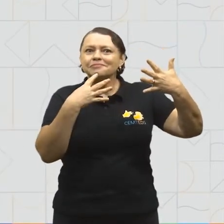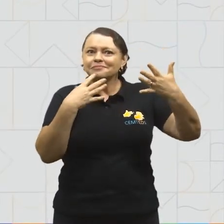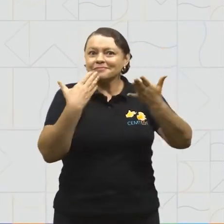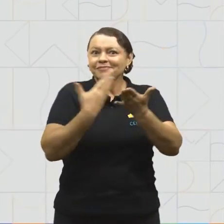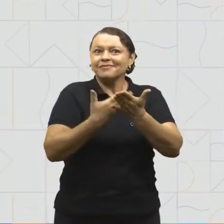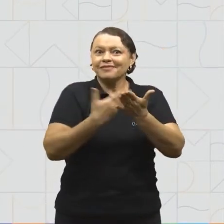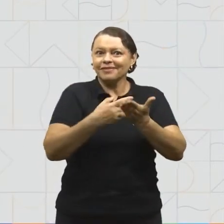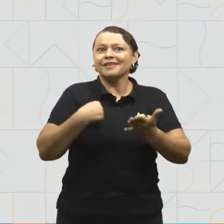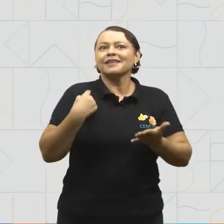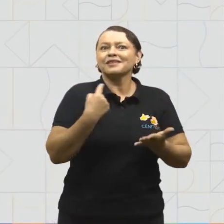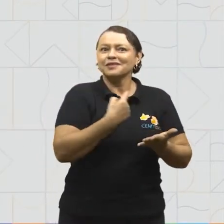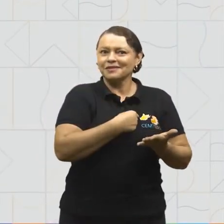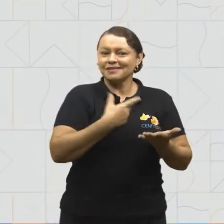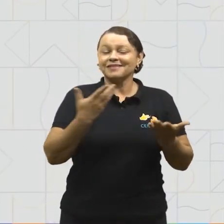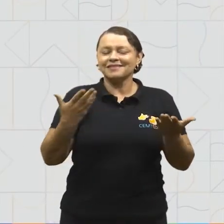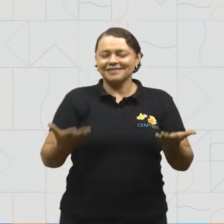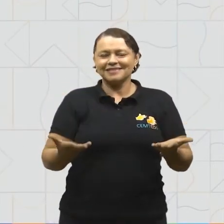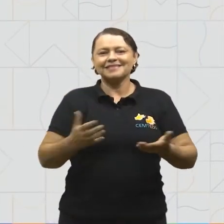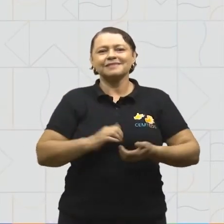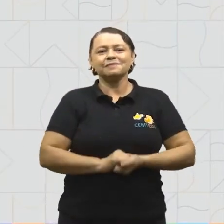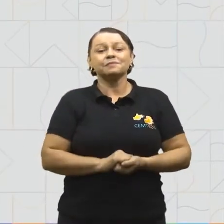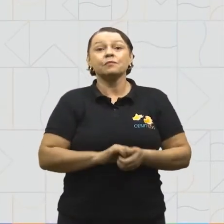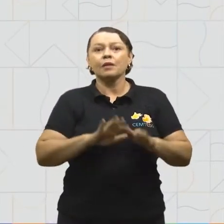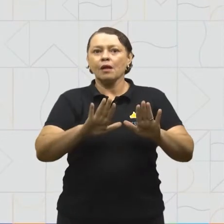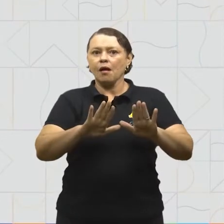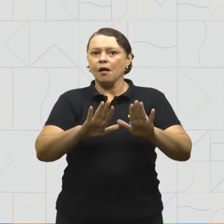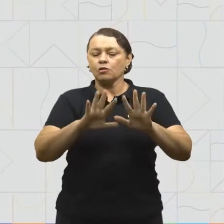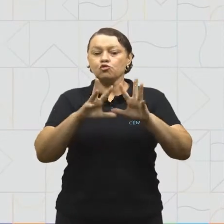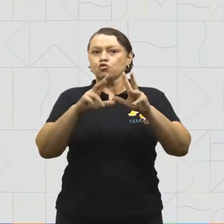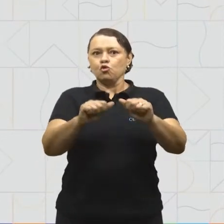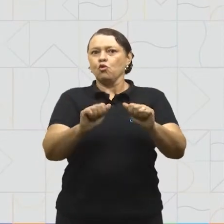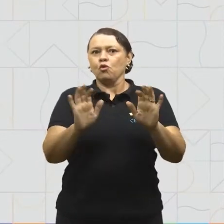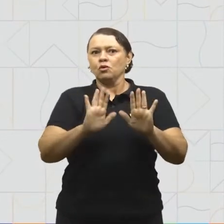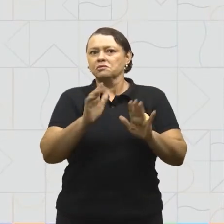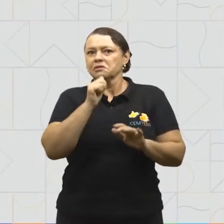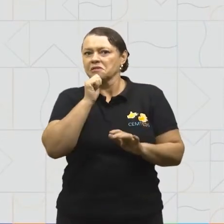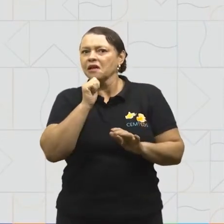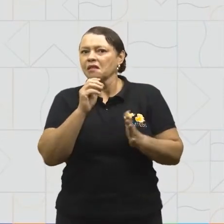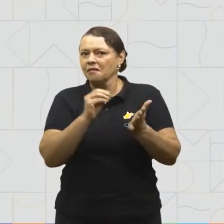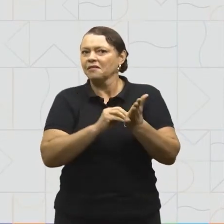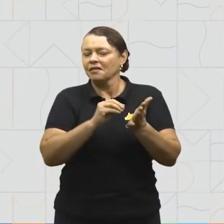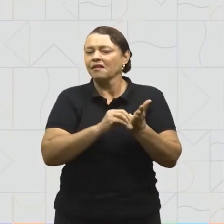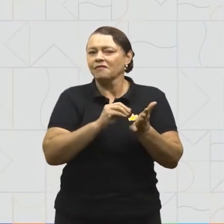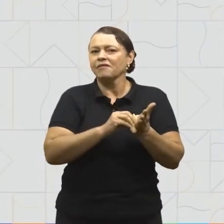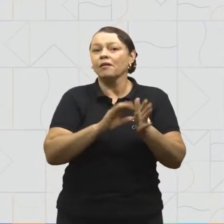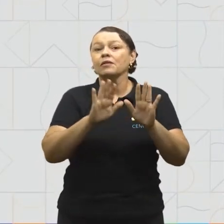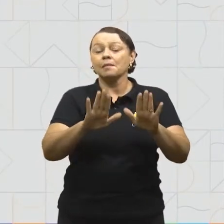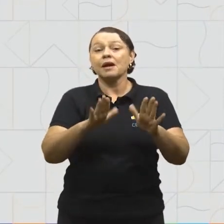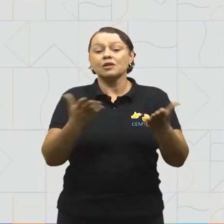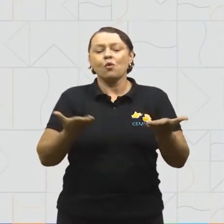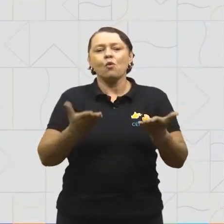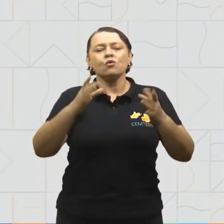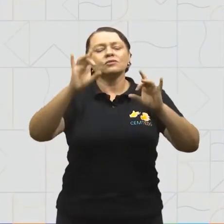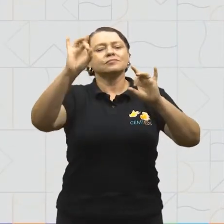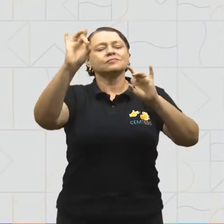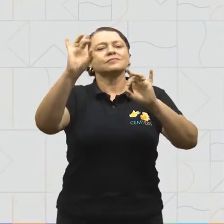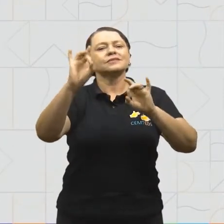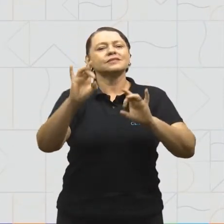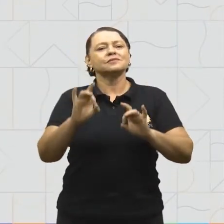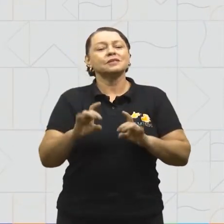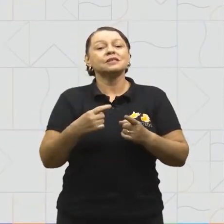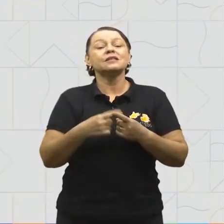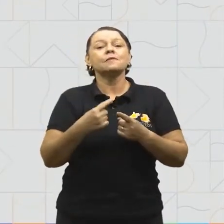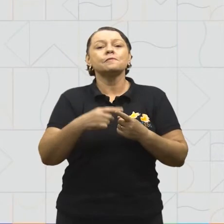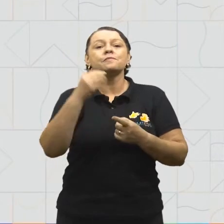longo da nossa caminhada até aqui. E olha que eu nem falei de todos. Hoje será mais que especial, pois iremos